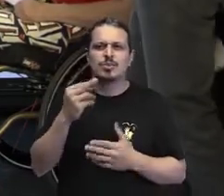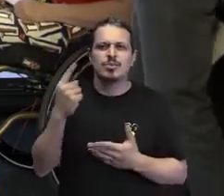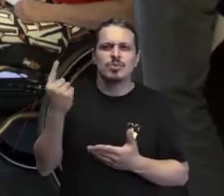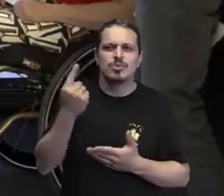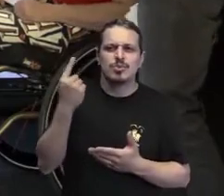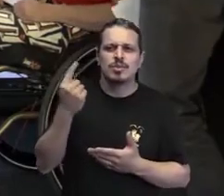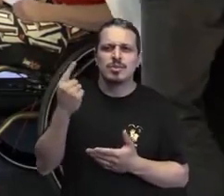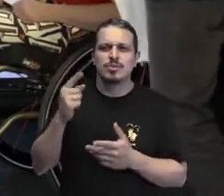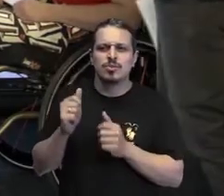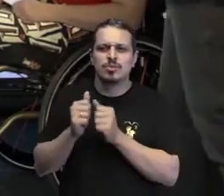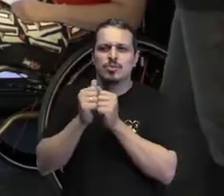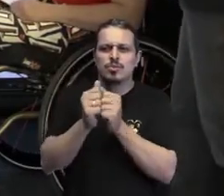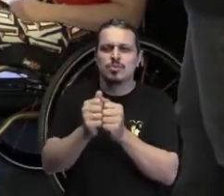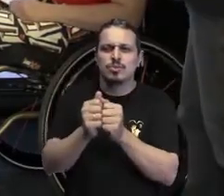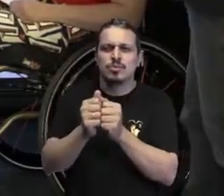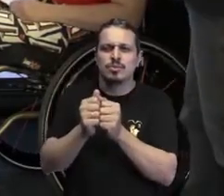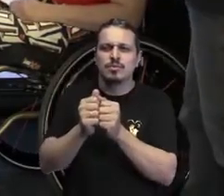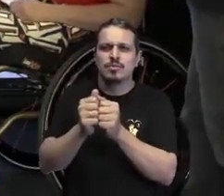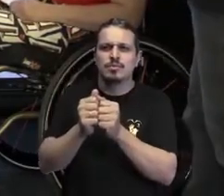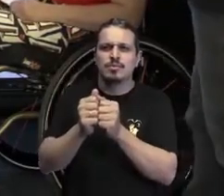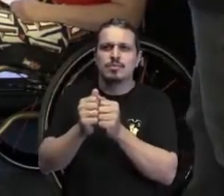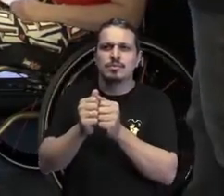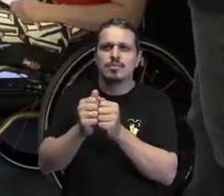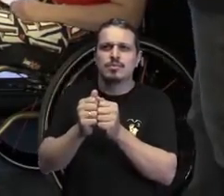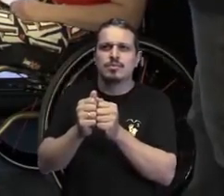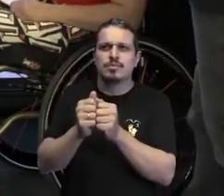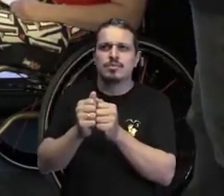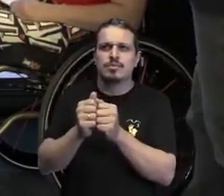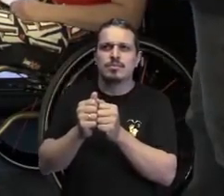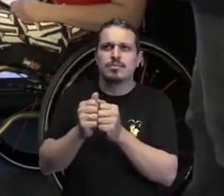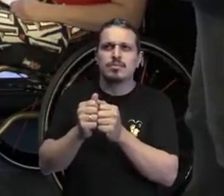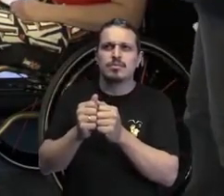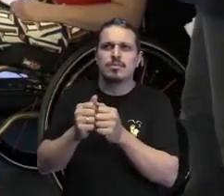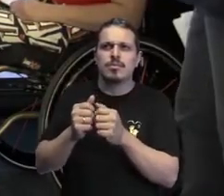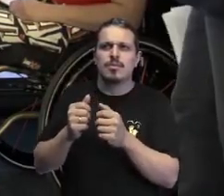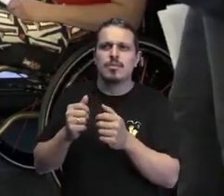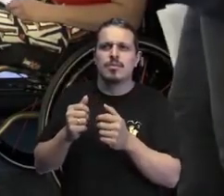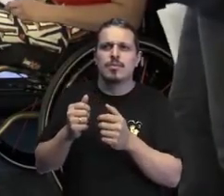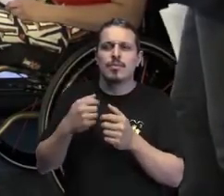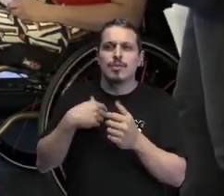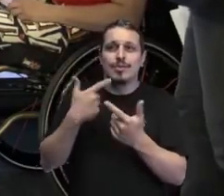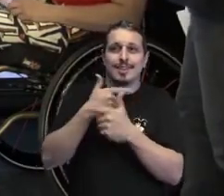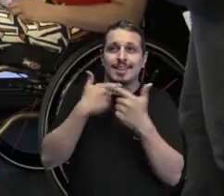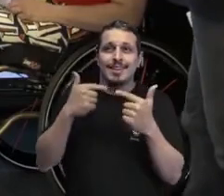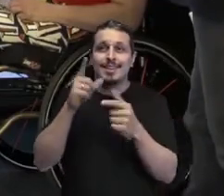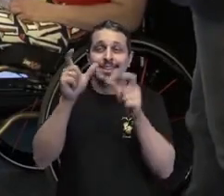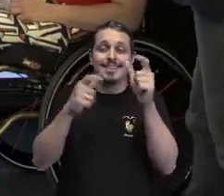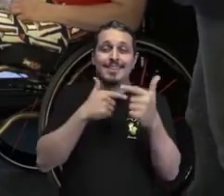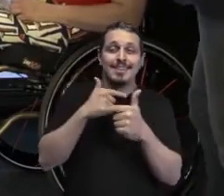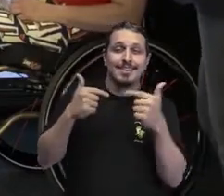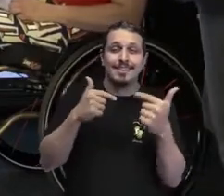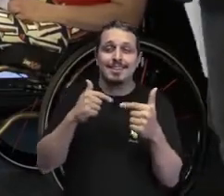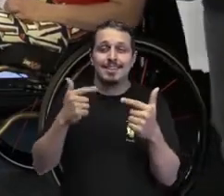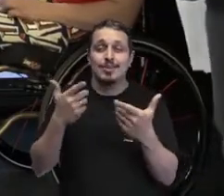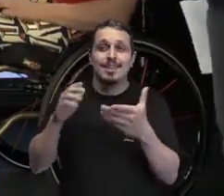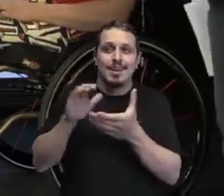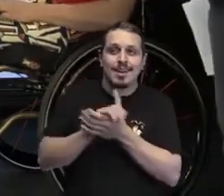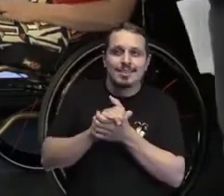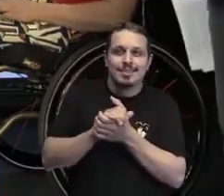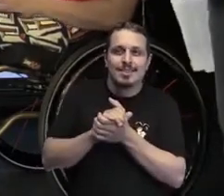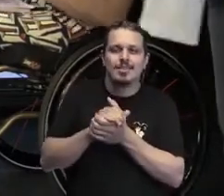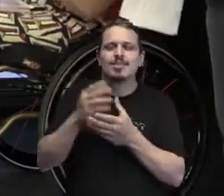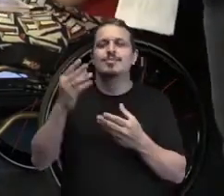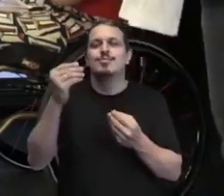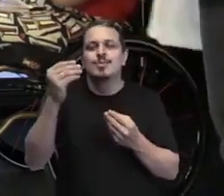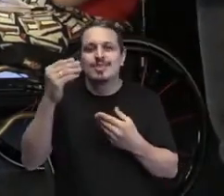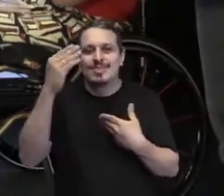participando aqui também. Isso aí. O quarteto. Lívia... Lívia e Samuel e Isabela, muito obrigado pela participação